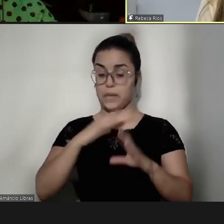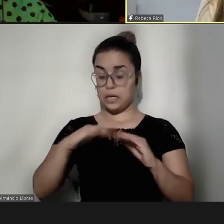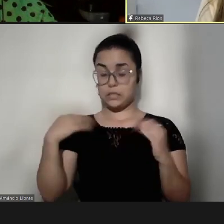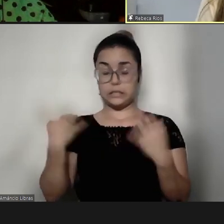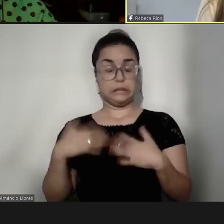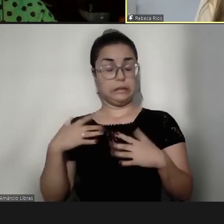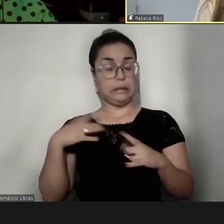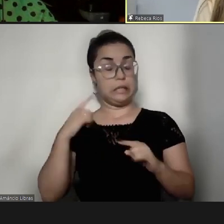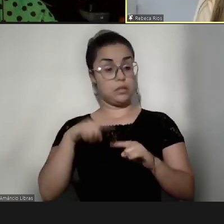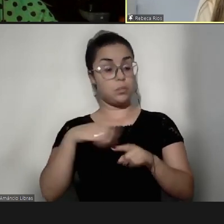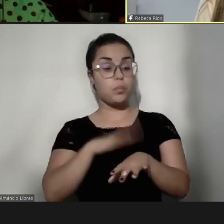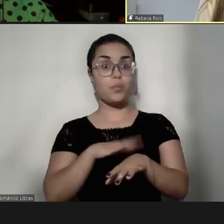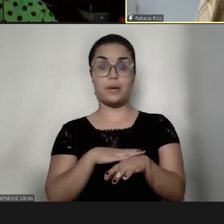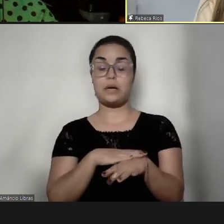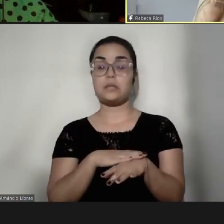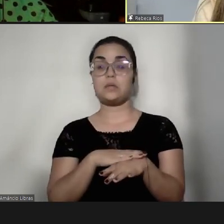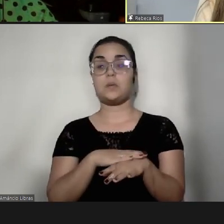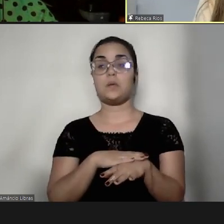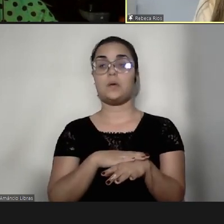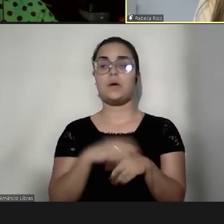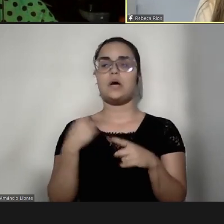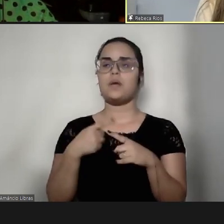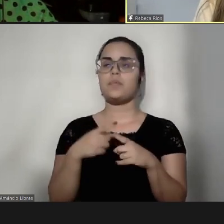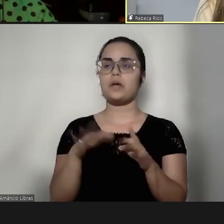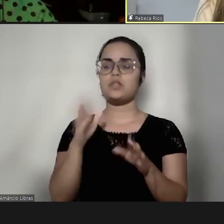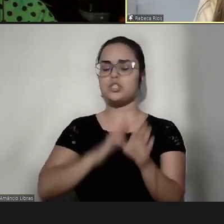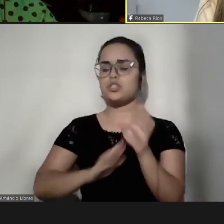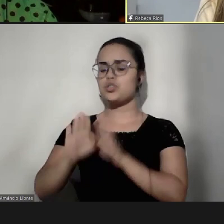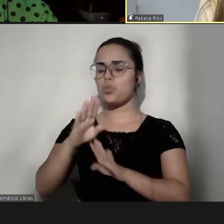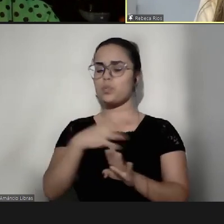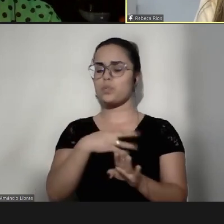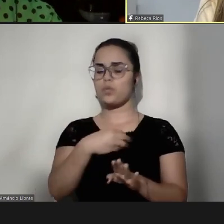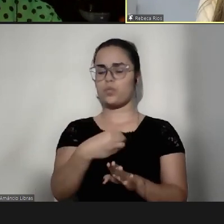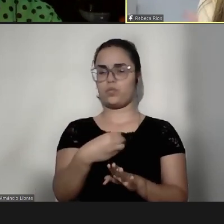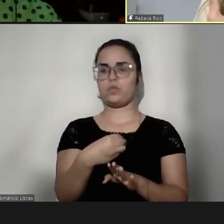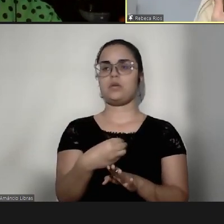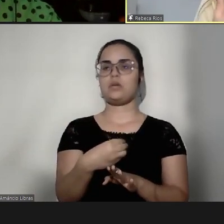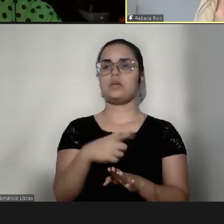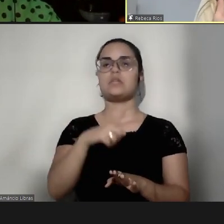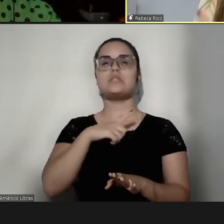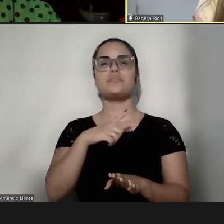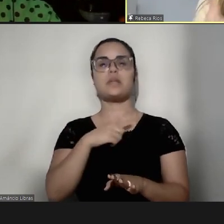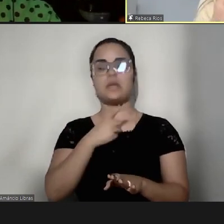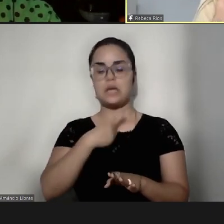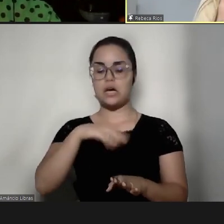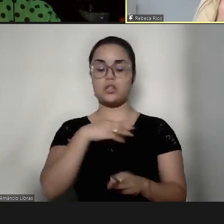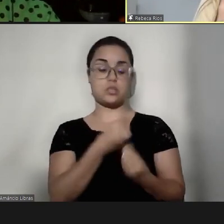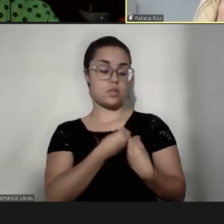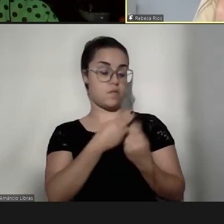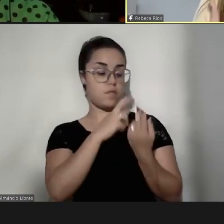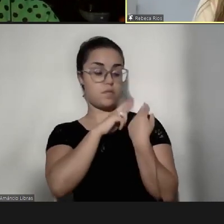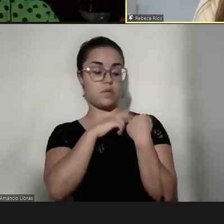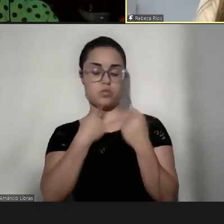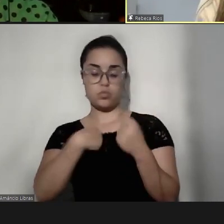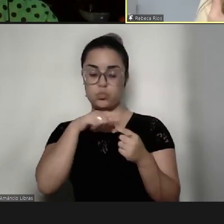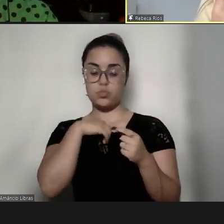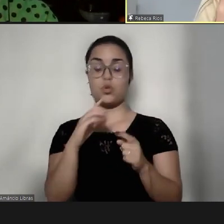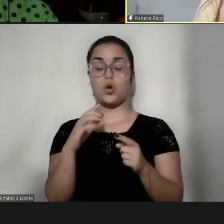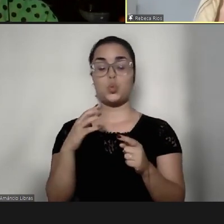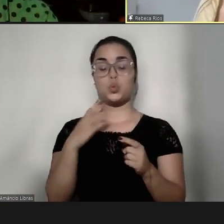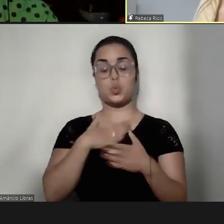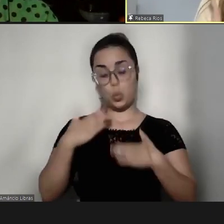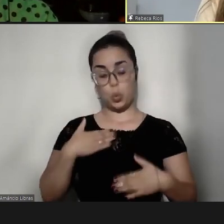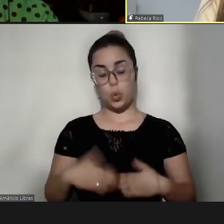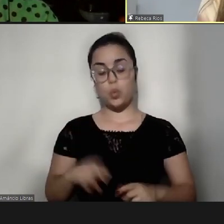assim, no momento, é porque quando a gente cuida de um filho, a gente tem a nossa referência do nosso corpo, do que a gente